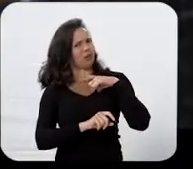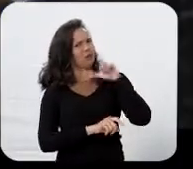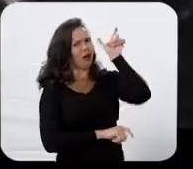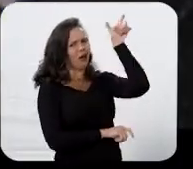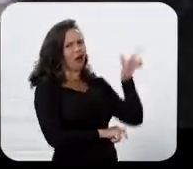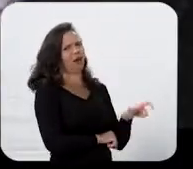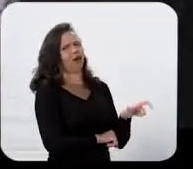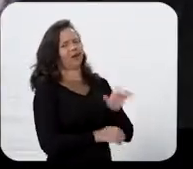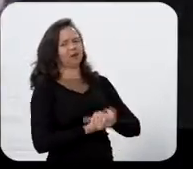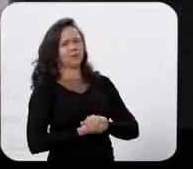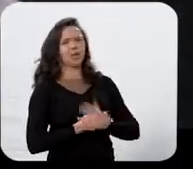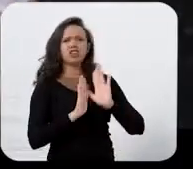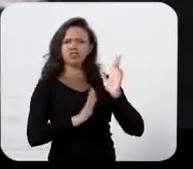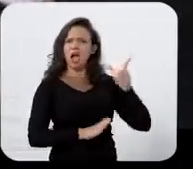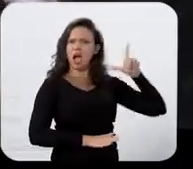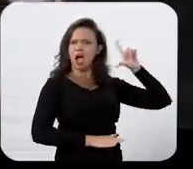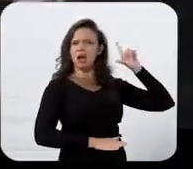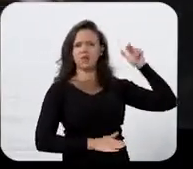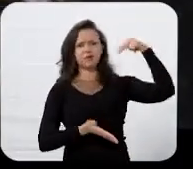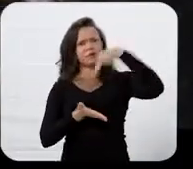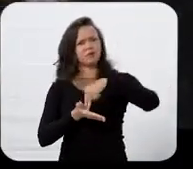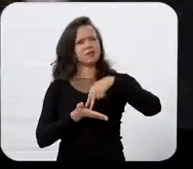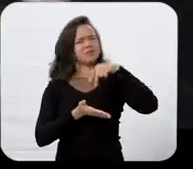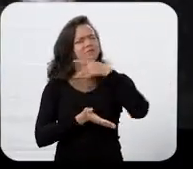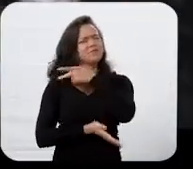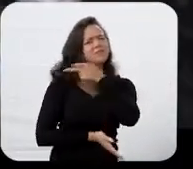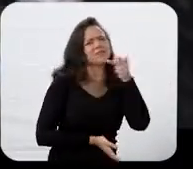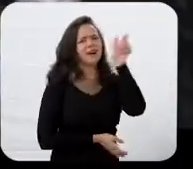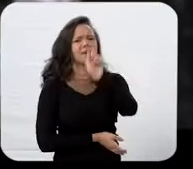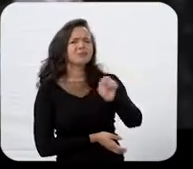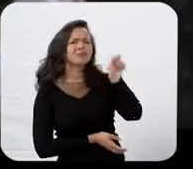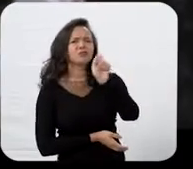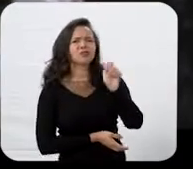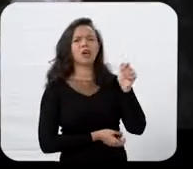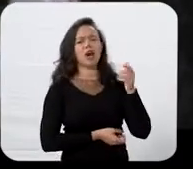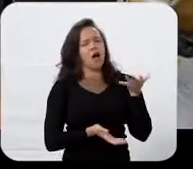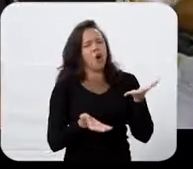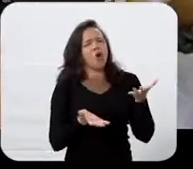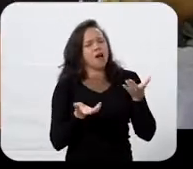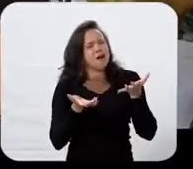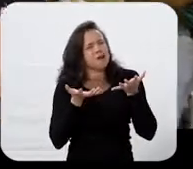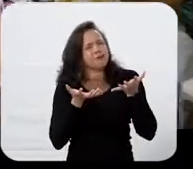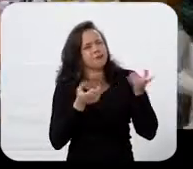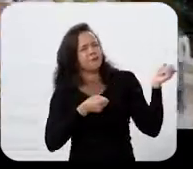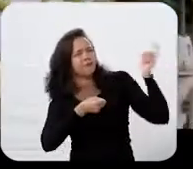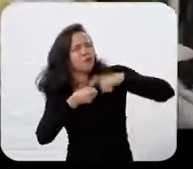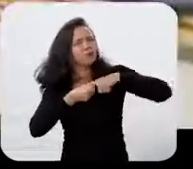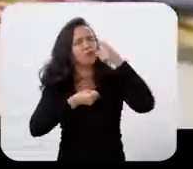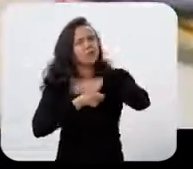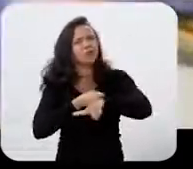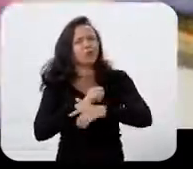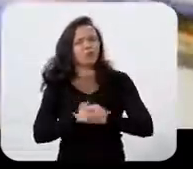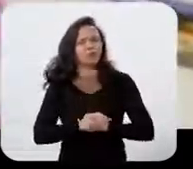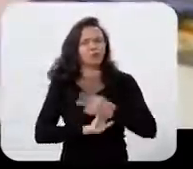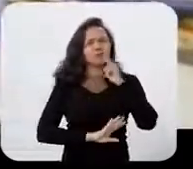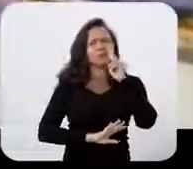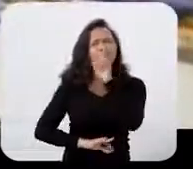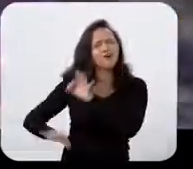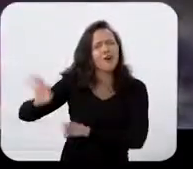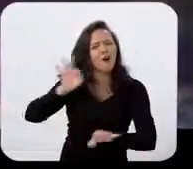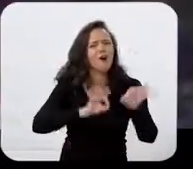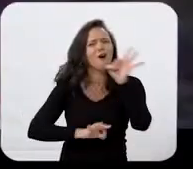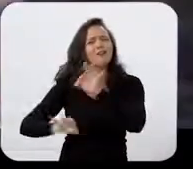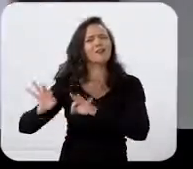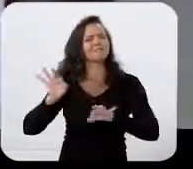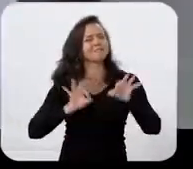cliente. Eu já tinha visitado a associação, conheci o trabalho. Fiz questão de voltar aqui, porque aqui você vê que há uma